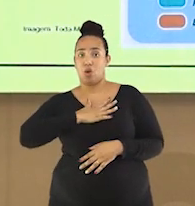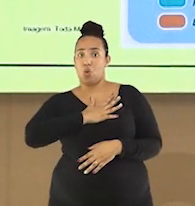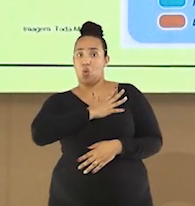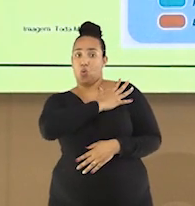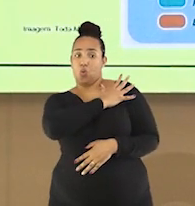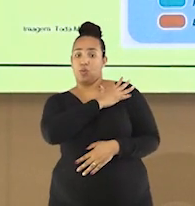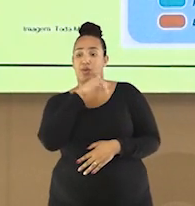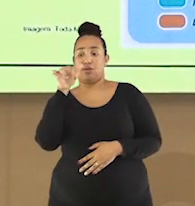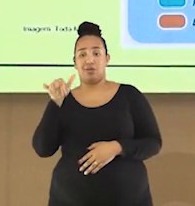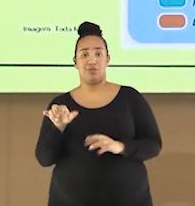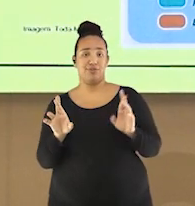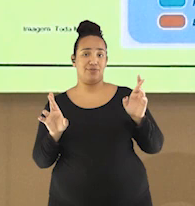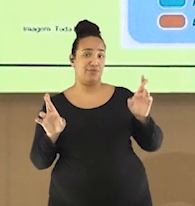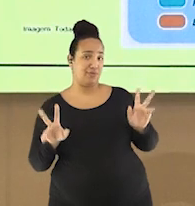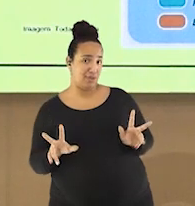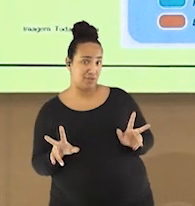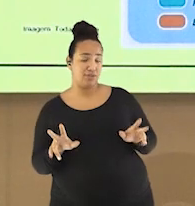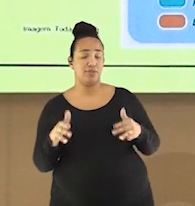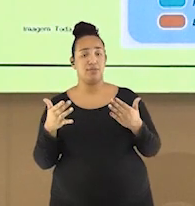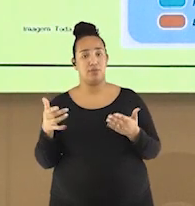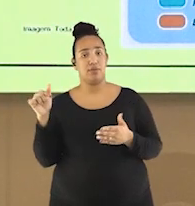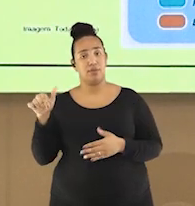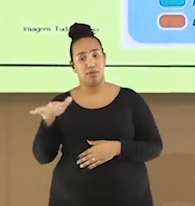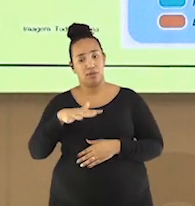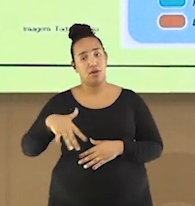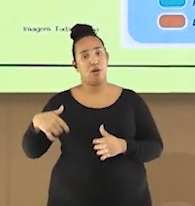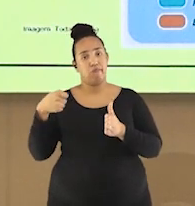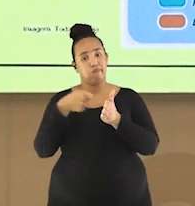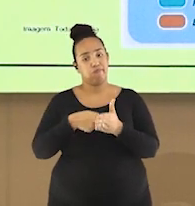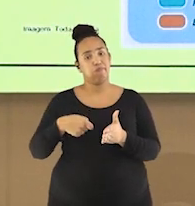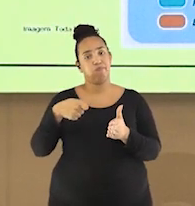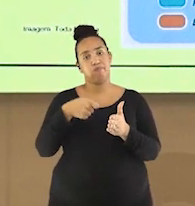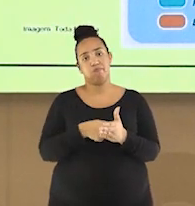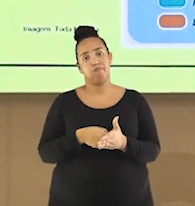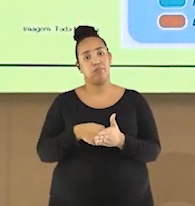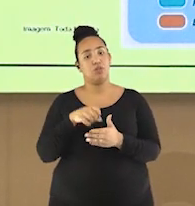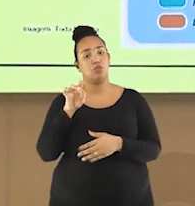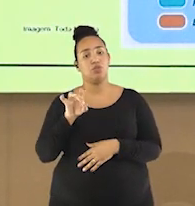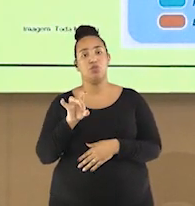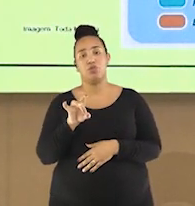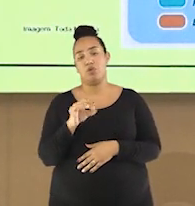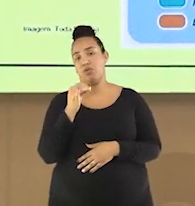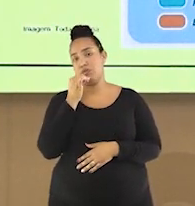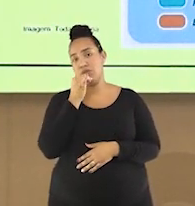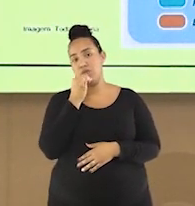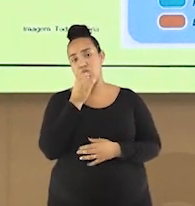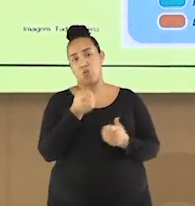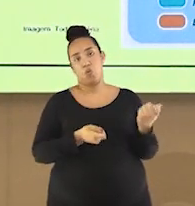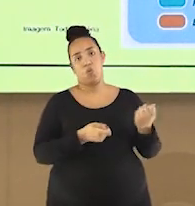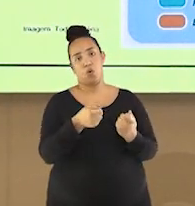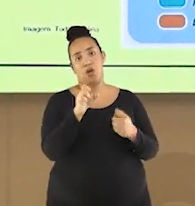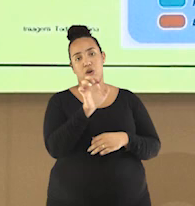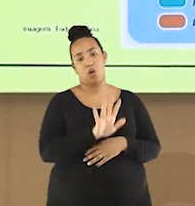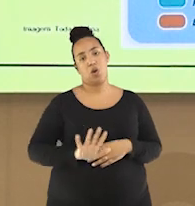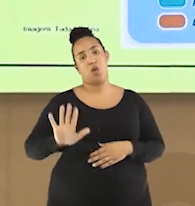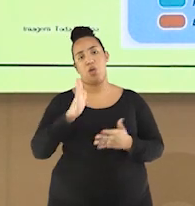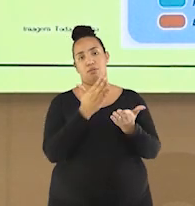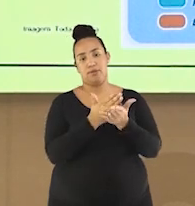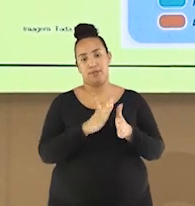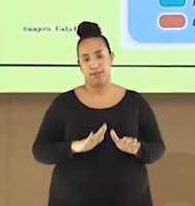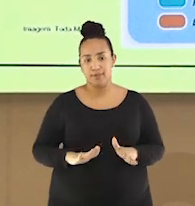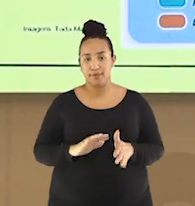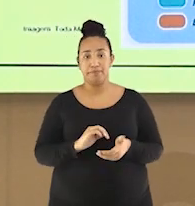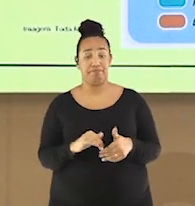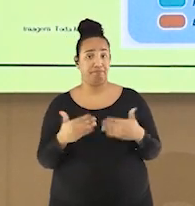tecnologia, a existência africana, em geral, teve apenas efeito de retardar o domínio europeu. Nesse mapa aqui,